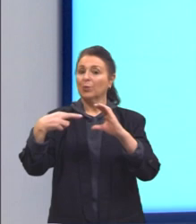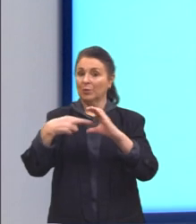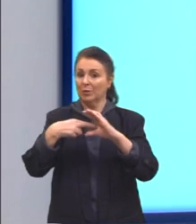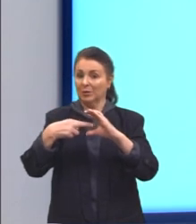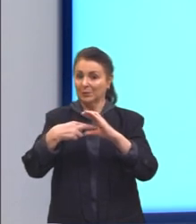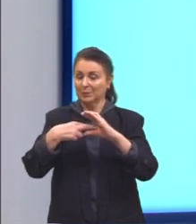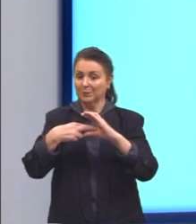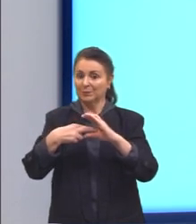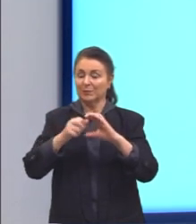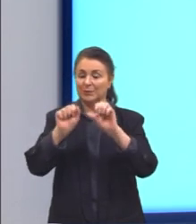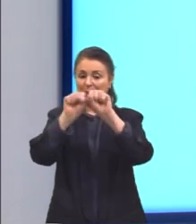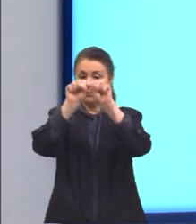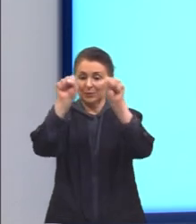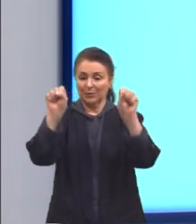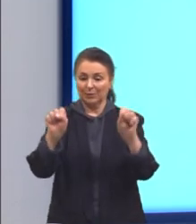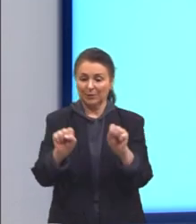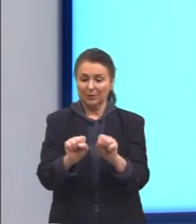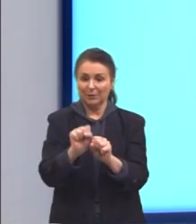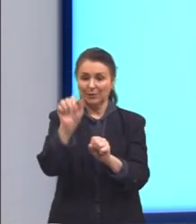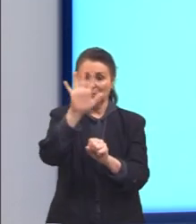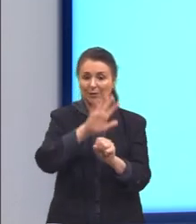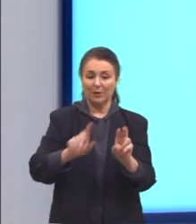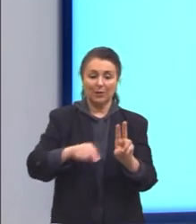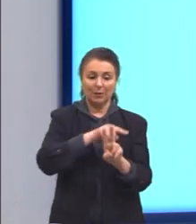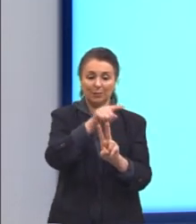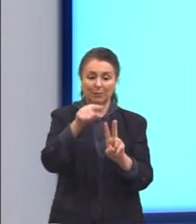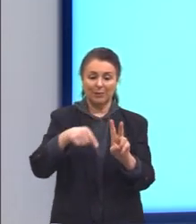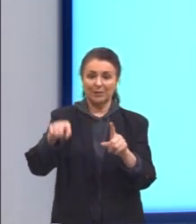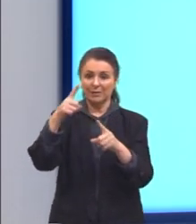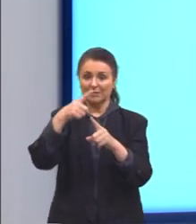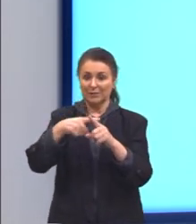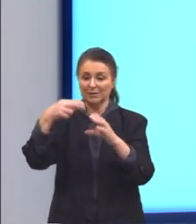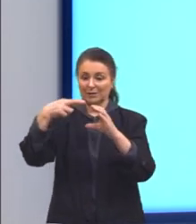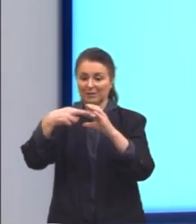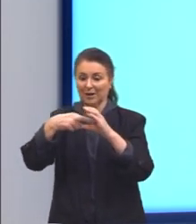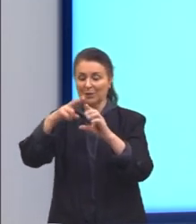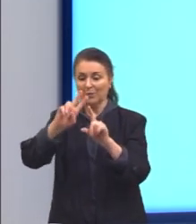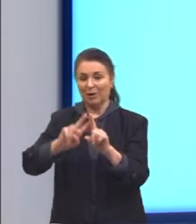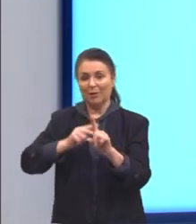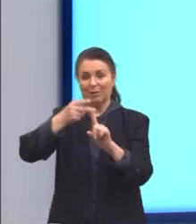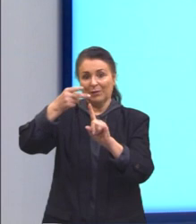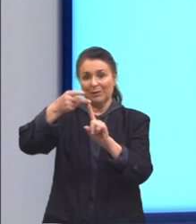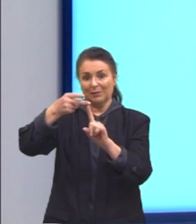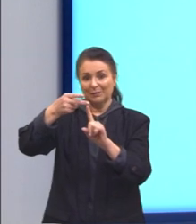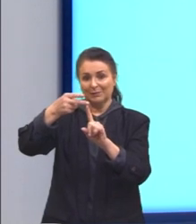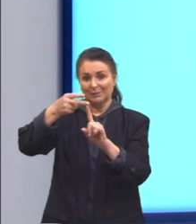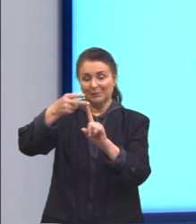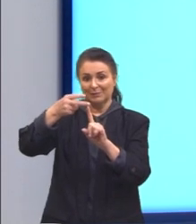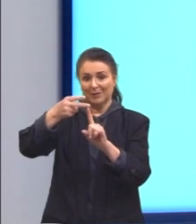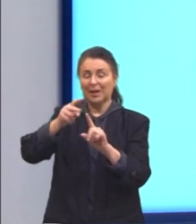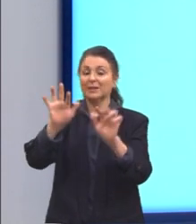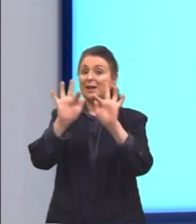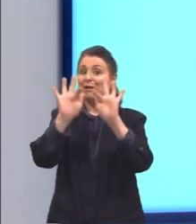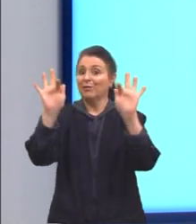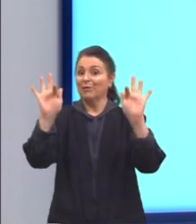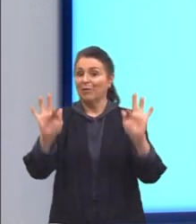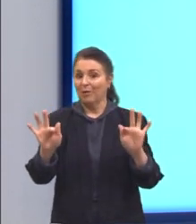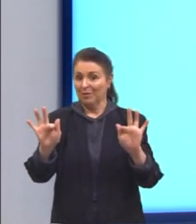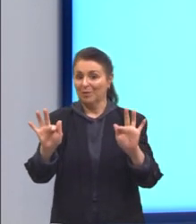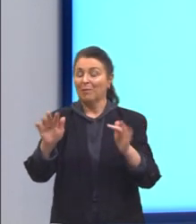Então, a área de um círculo é pi vezes raio ao quadrado. Essa seria a fórmula.